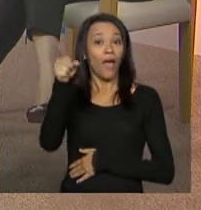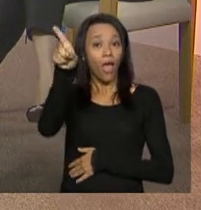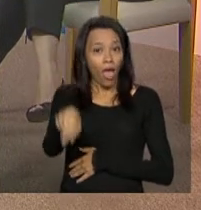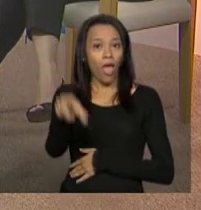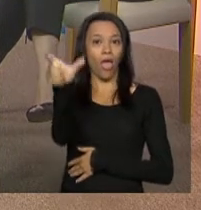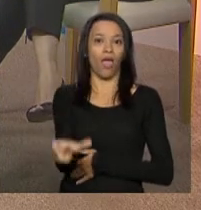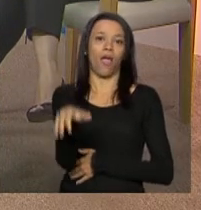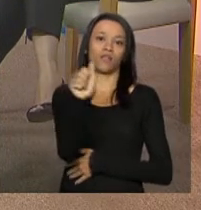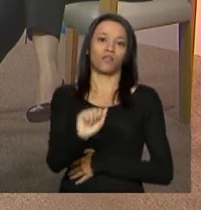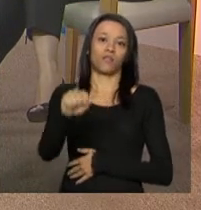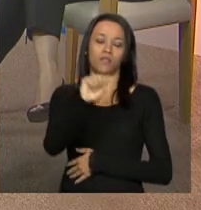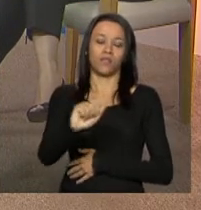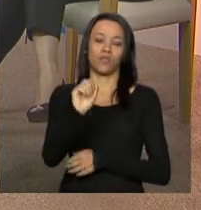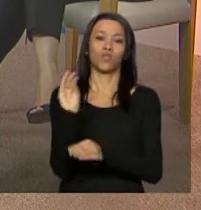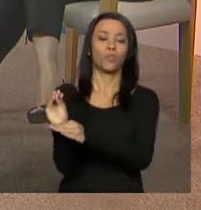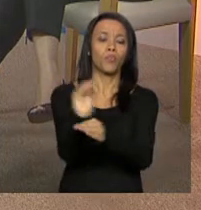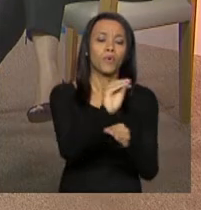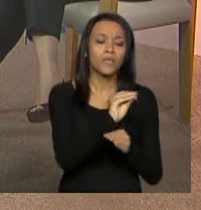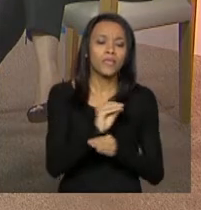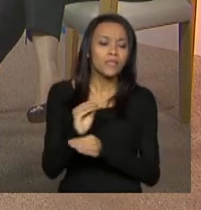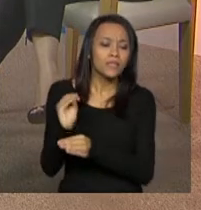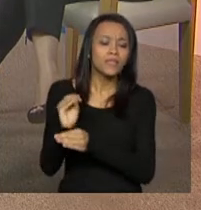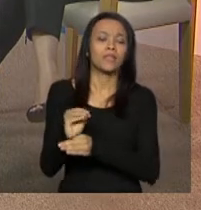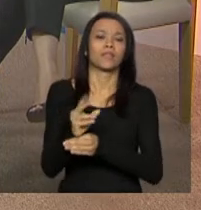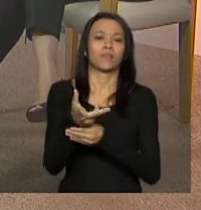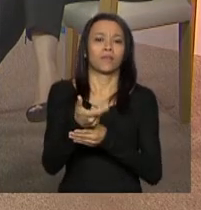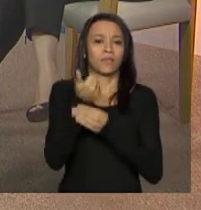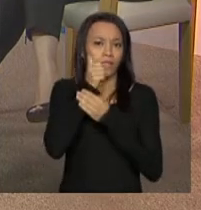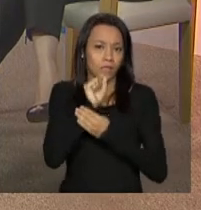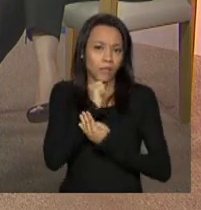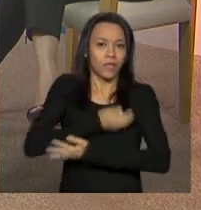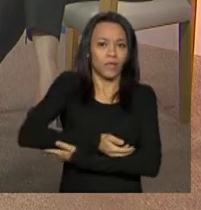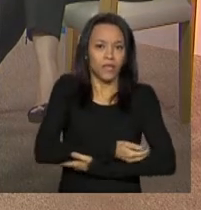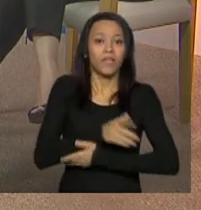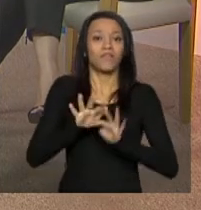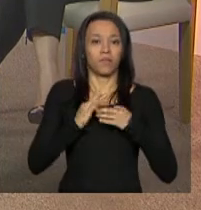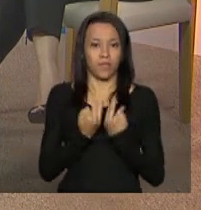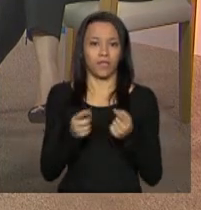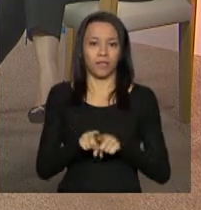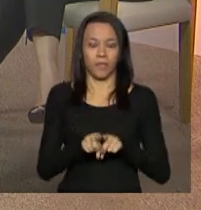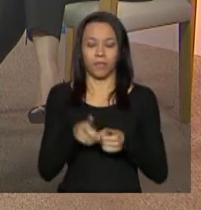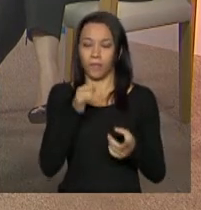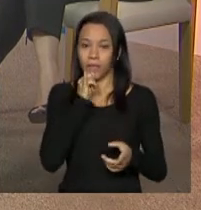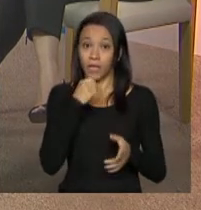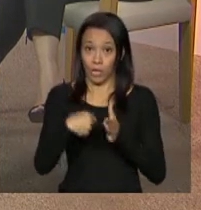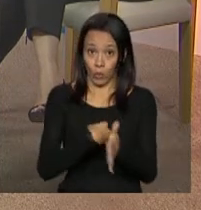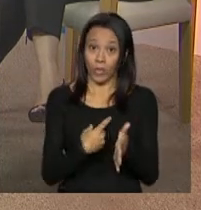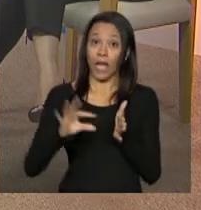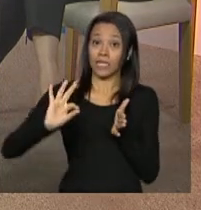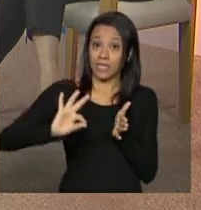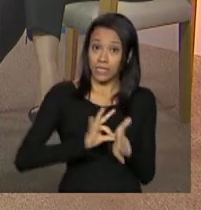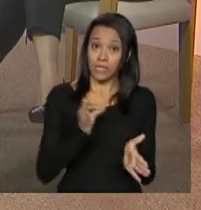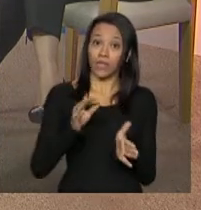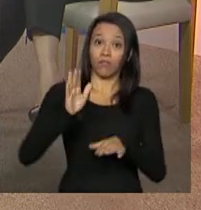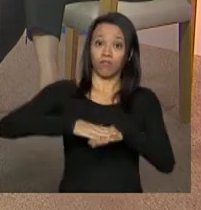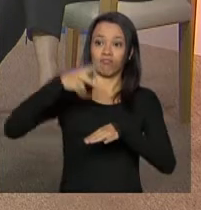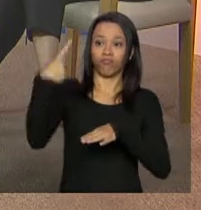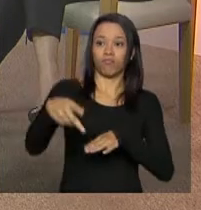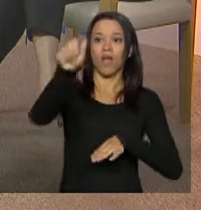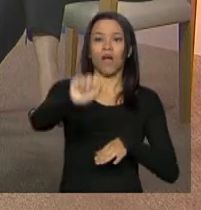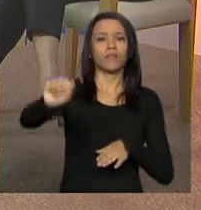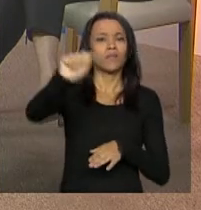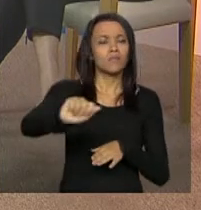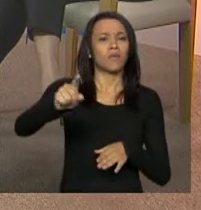Proteção à Maternidade Infância e Família. Miriam, você responde A inscrição da entidade fica suspensa se não houver um profissional de